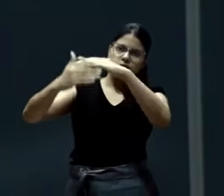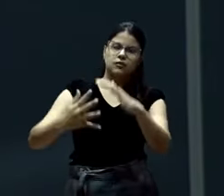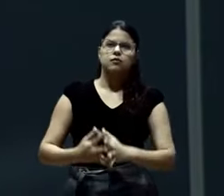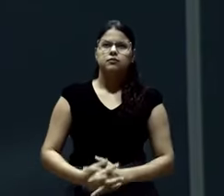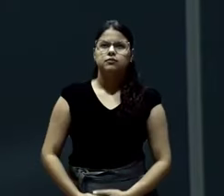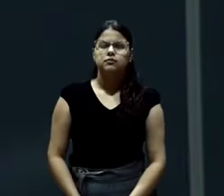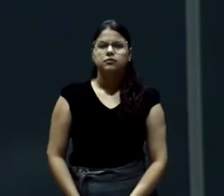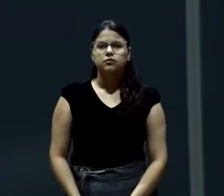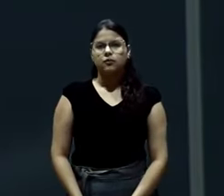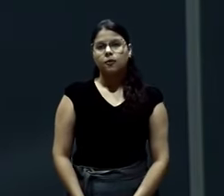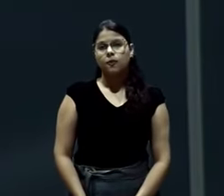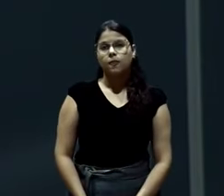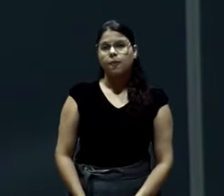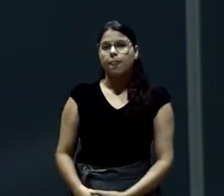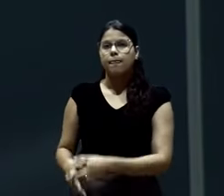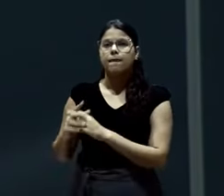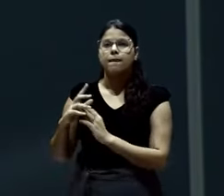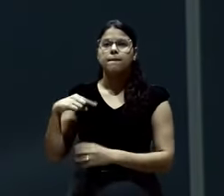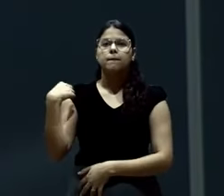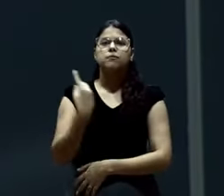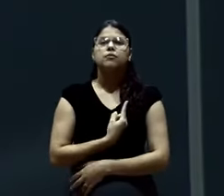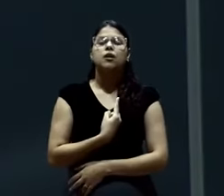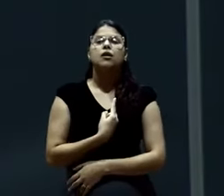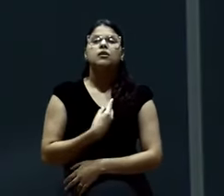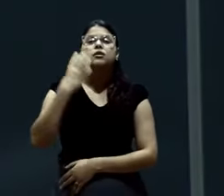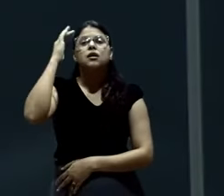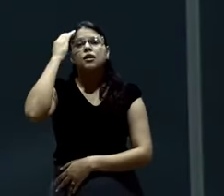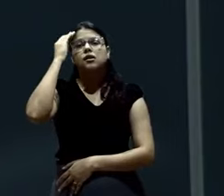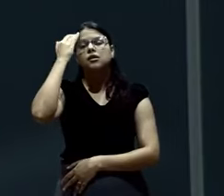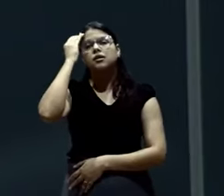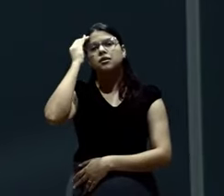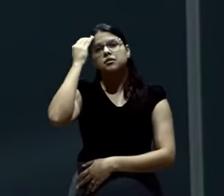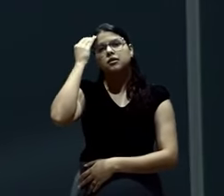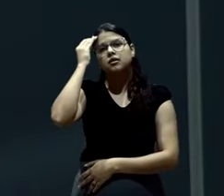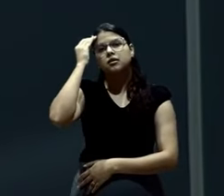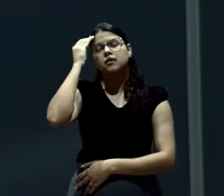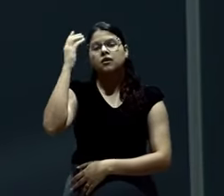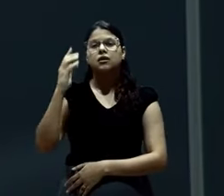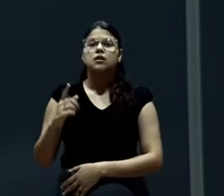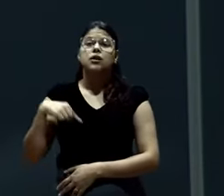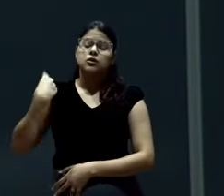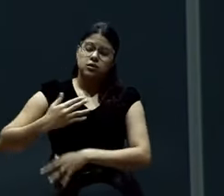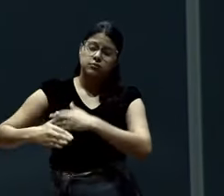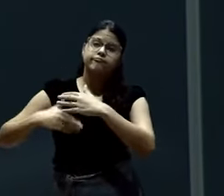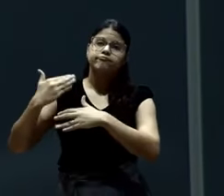Nós precisamos entender. Isso é algo que vai nos trazer maturidade.